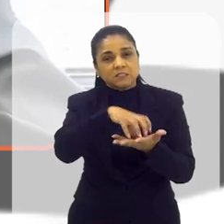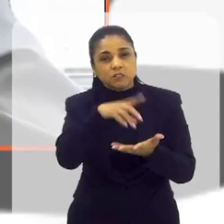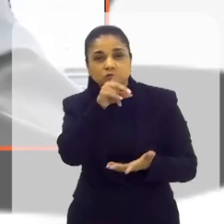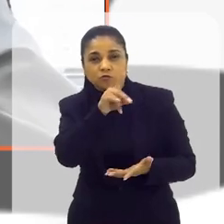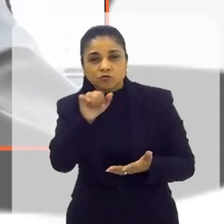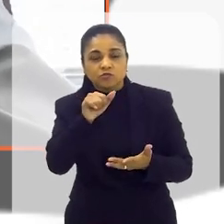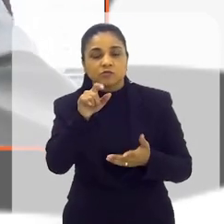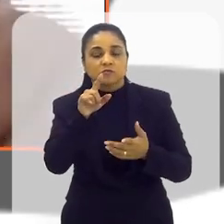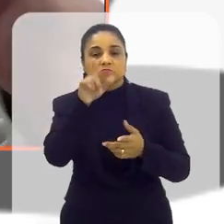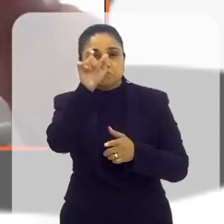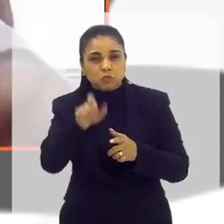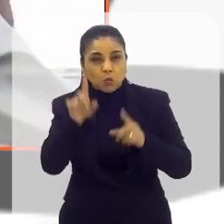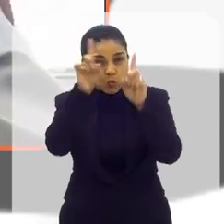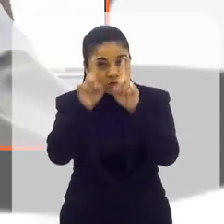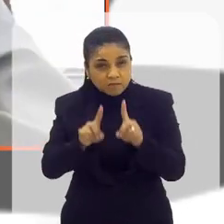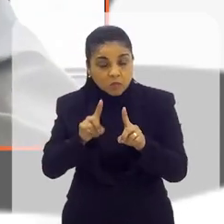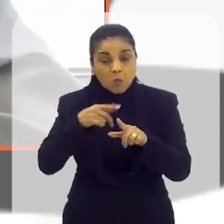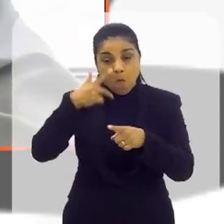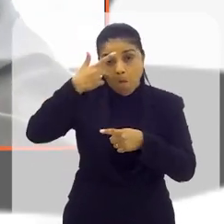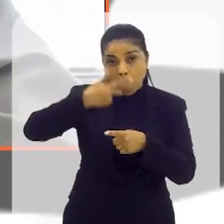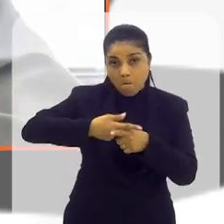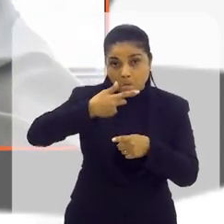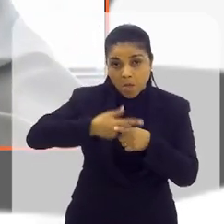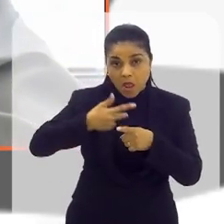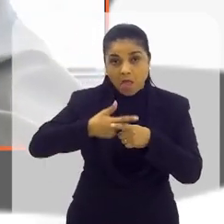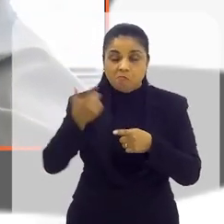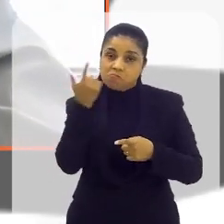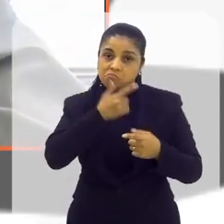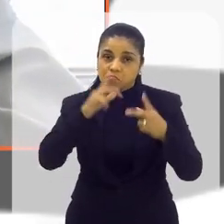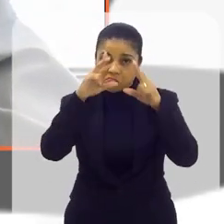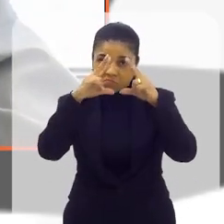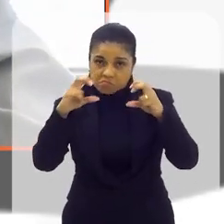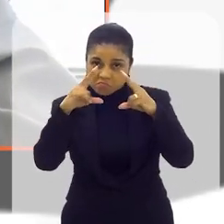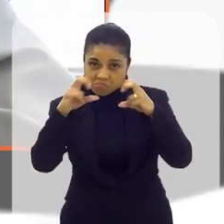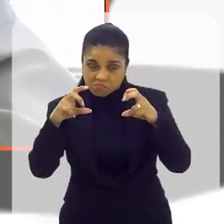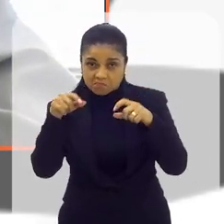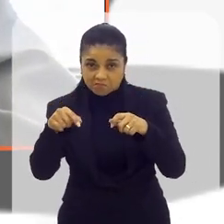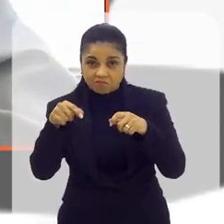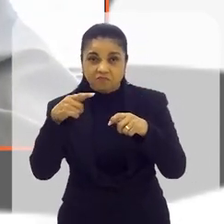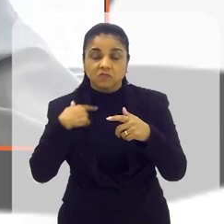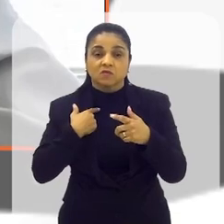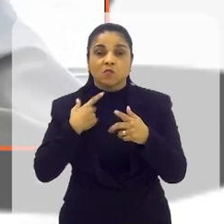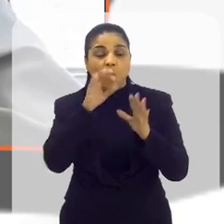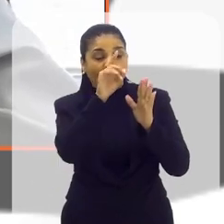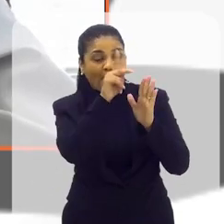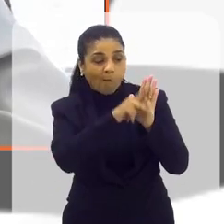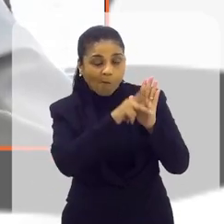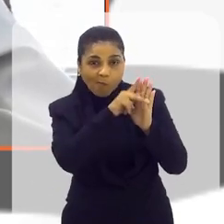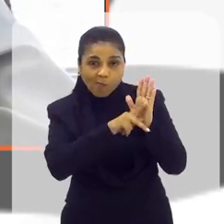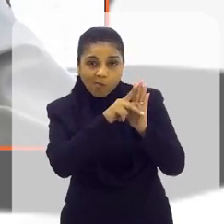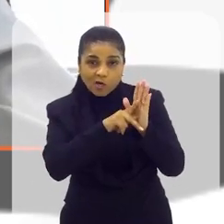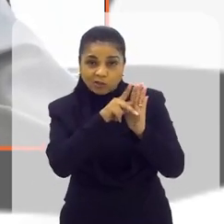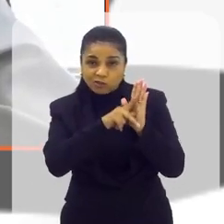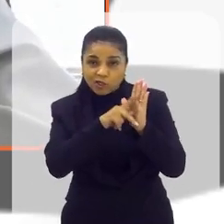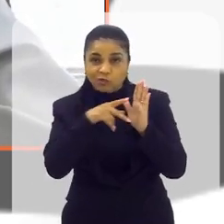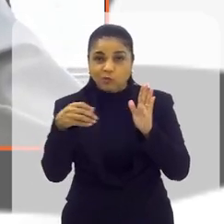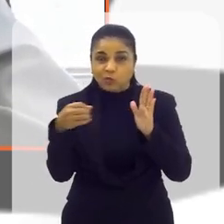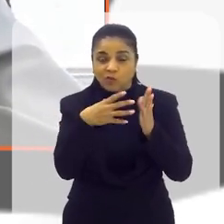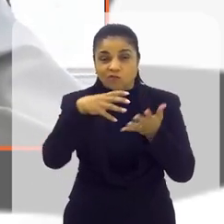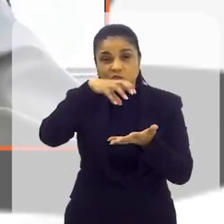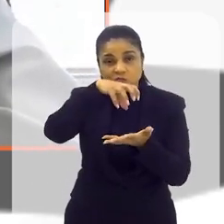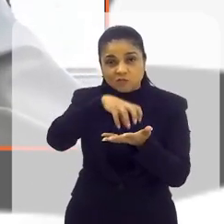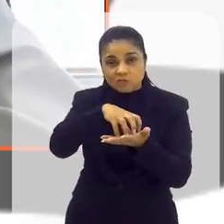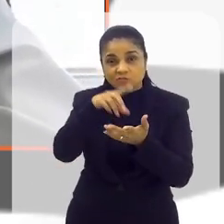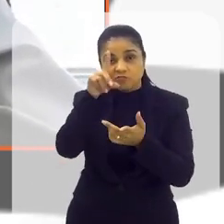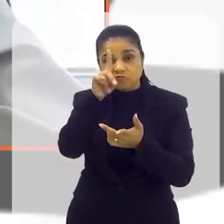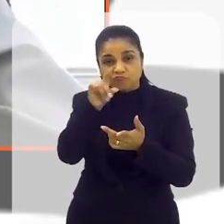com Deficiência. E esse prêmio que nós ganhamos em Florianópolis foi dado a um projeto inovador, que é o Centro